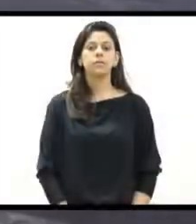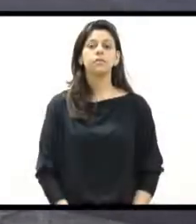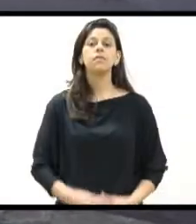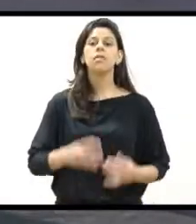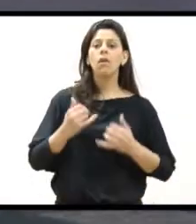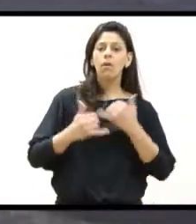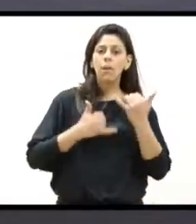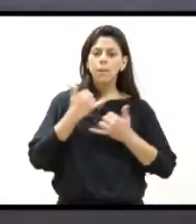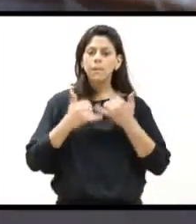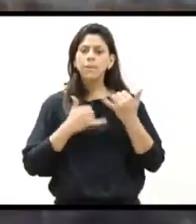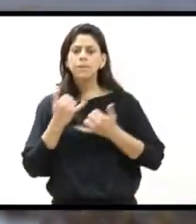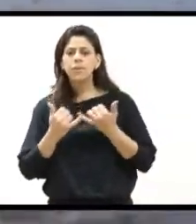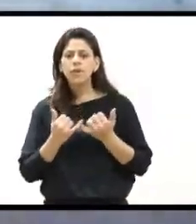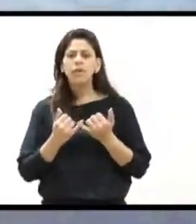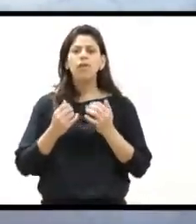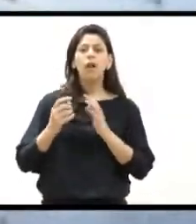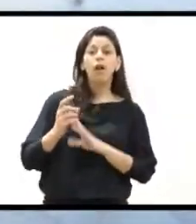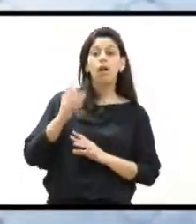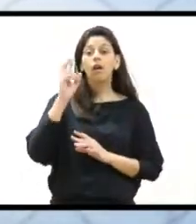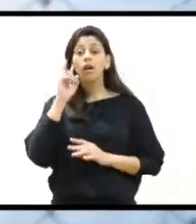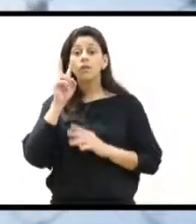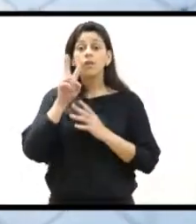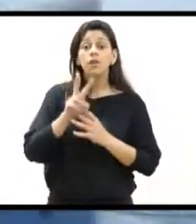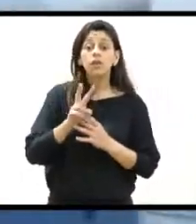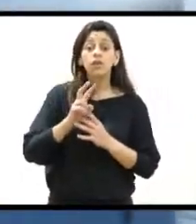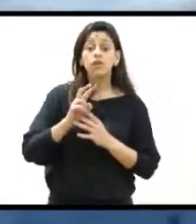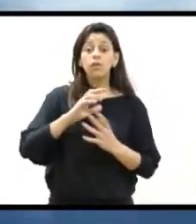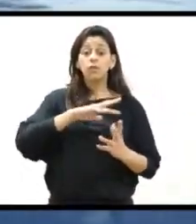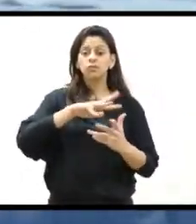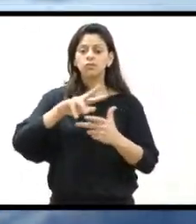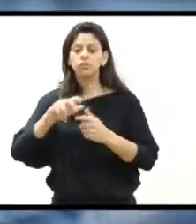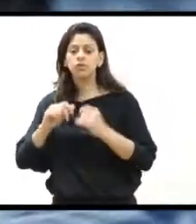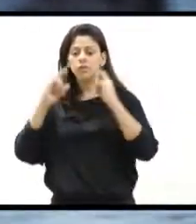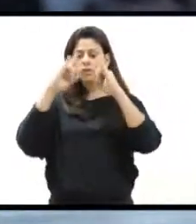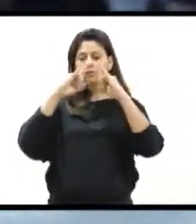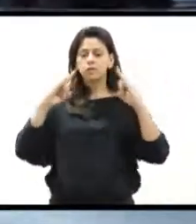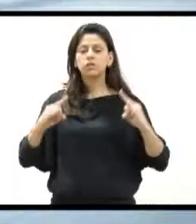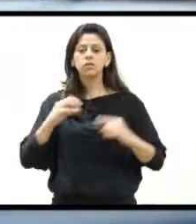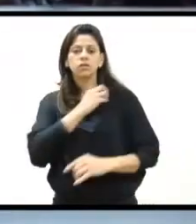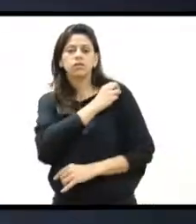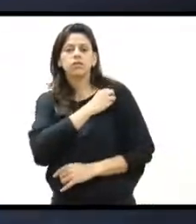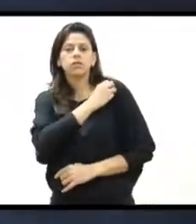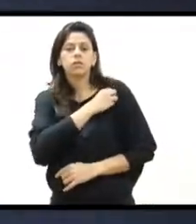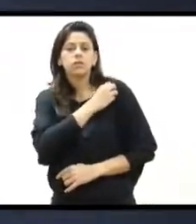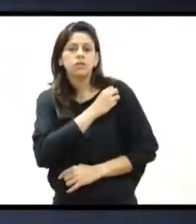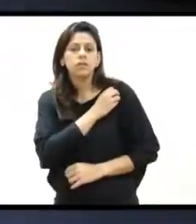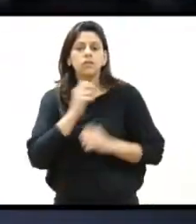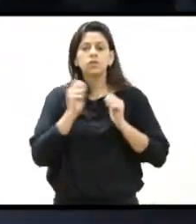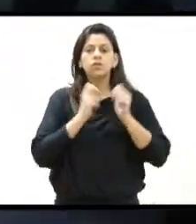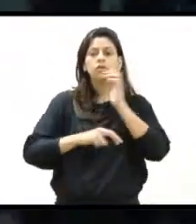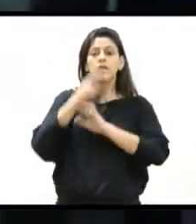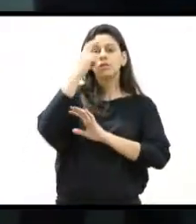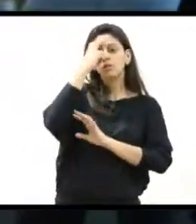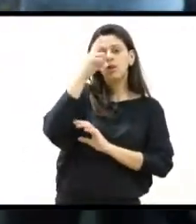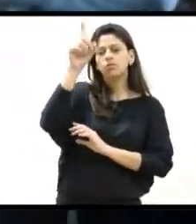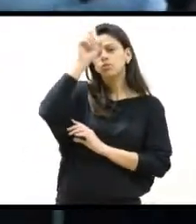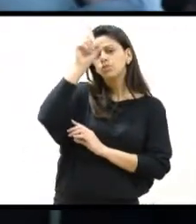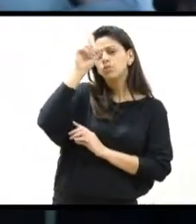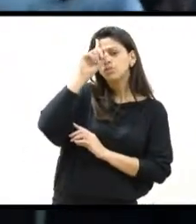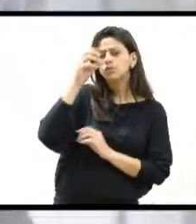Brincar e descobrir o universo do circo. São nas oficinas do inverno cultural que o cotidiano se torna